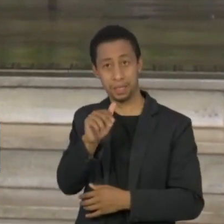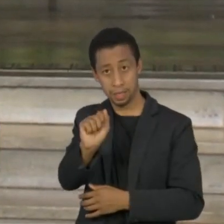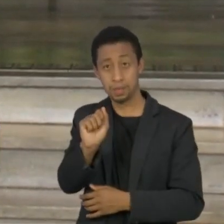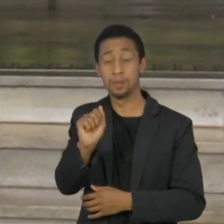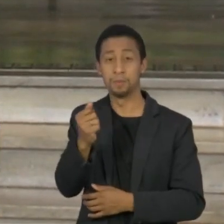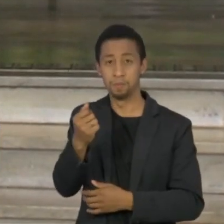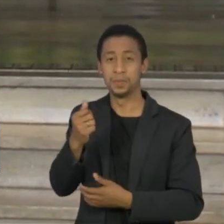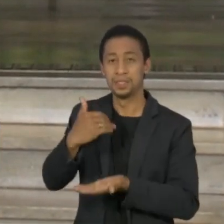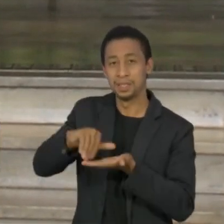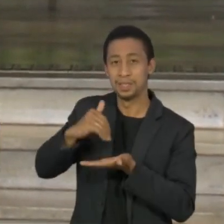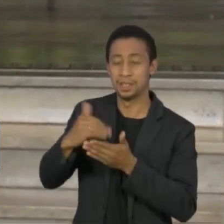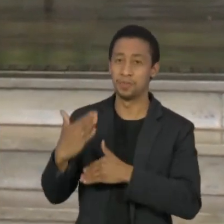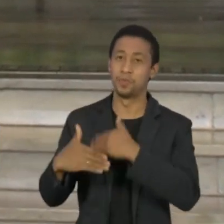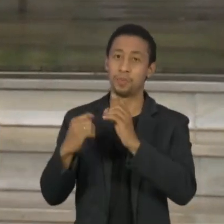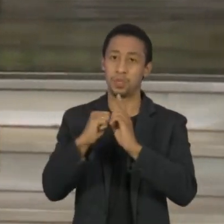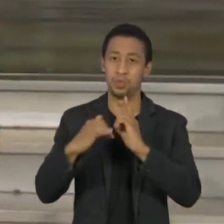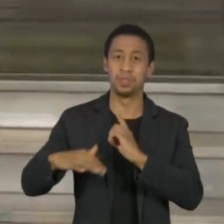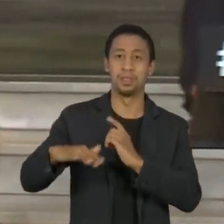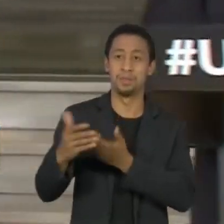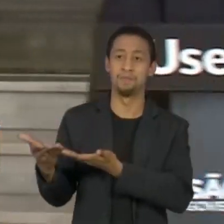Social do Estado de São Paulo.